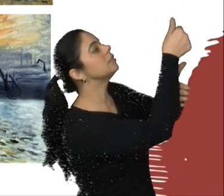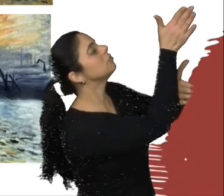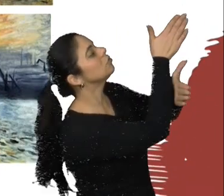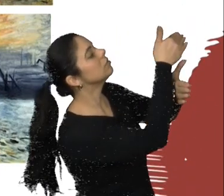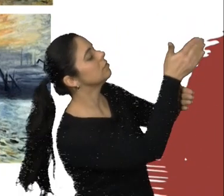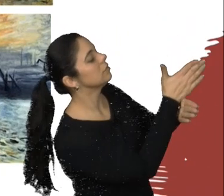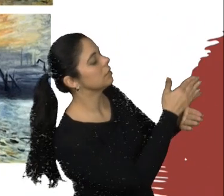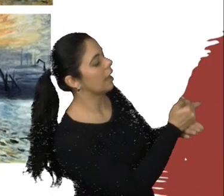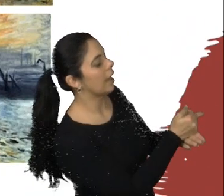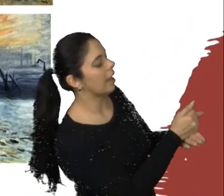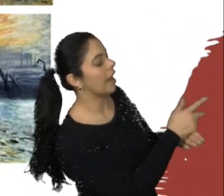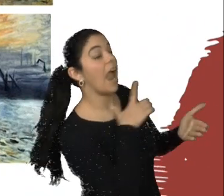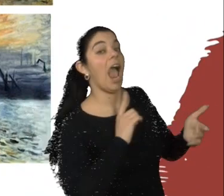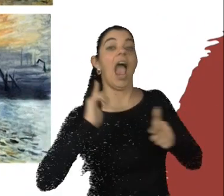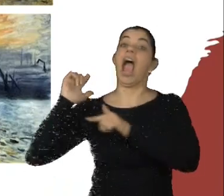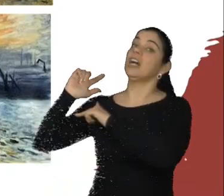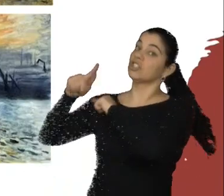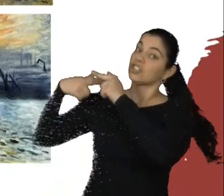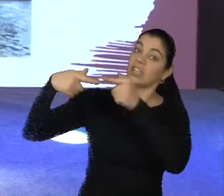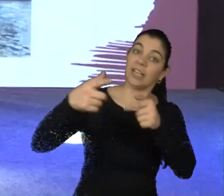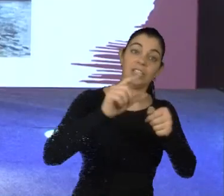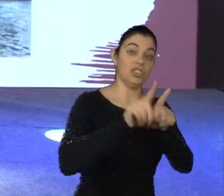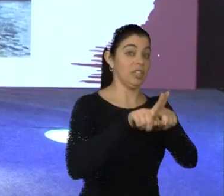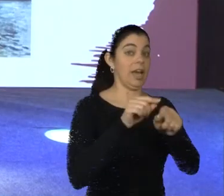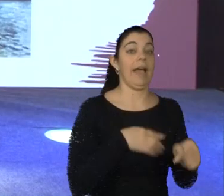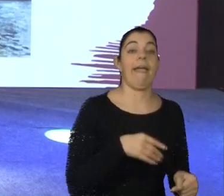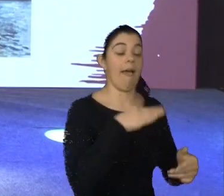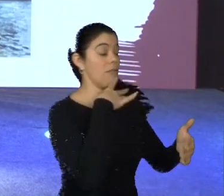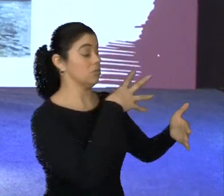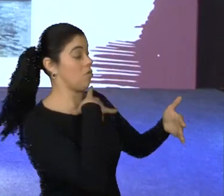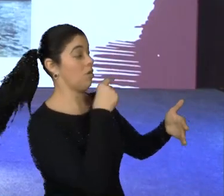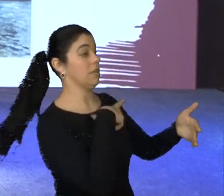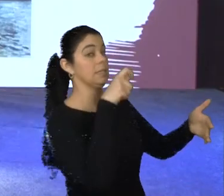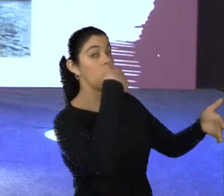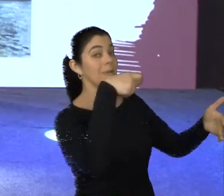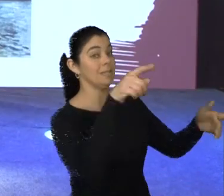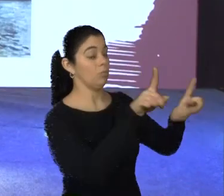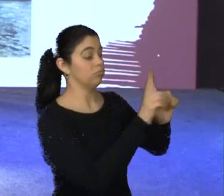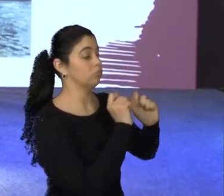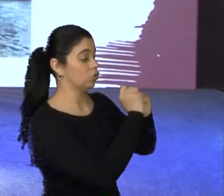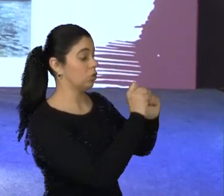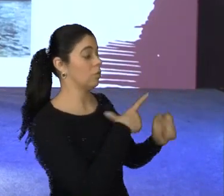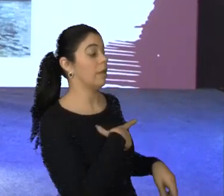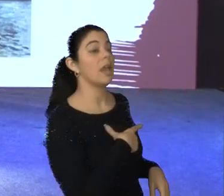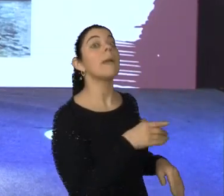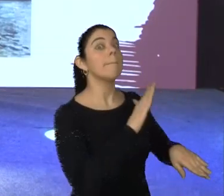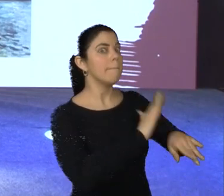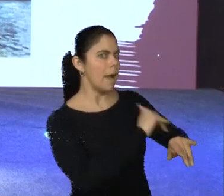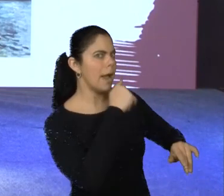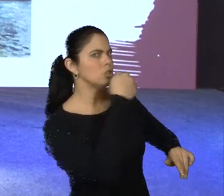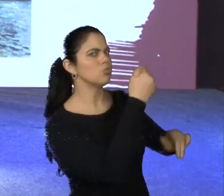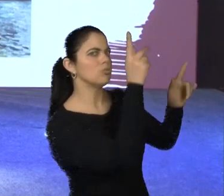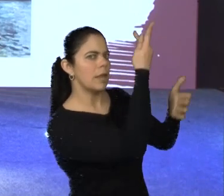Então, a genética é a palheta de cores, com o pincel e as cores, que são os nossos genes, além do desenho que nós vamos